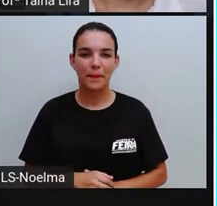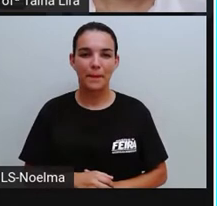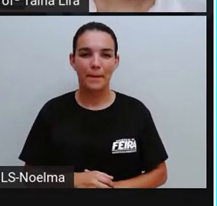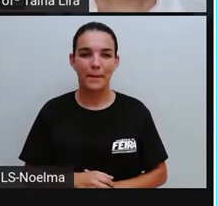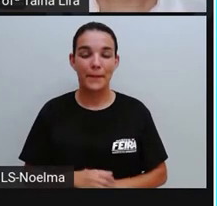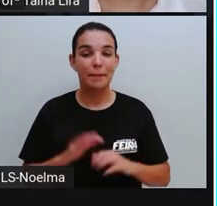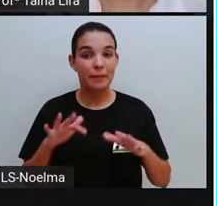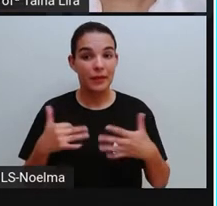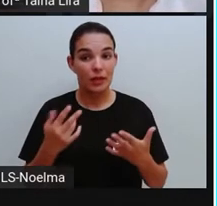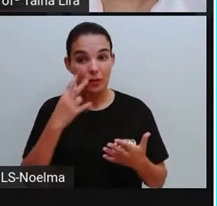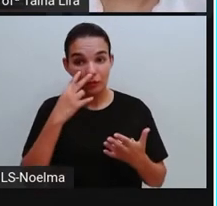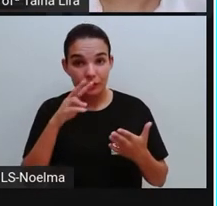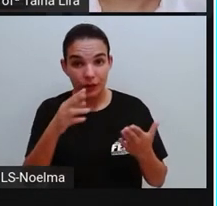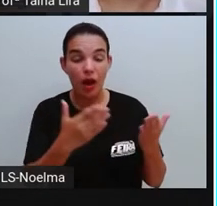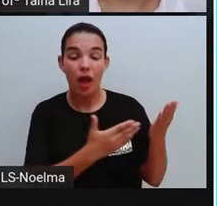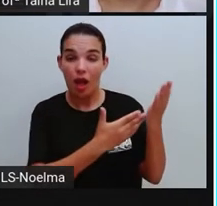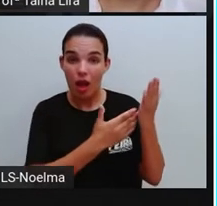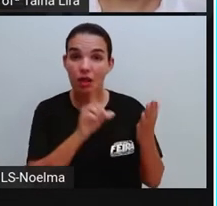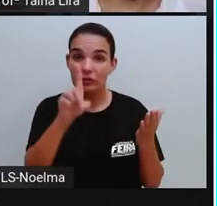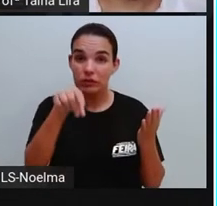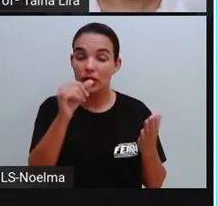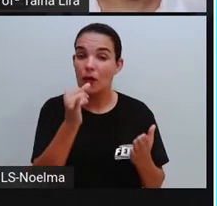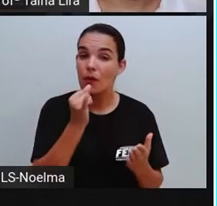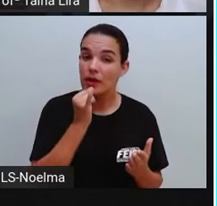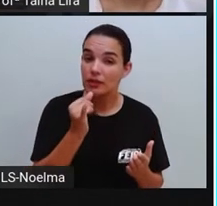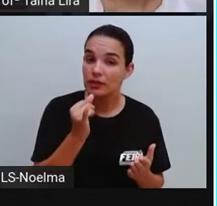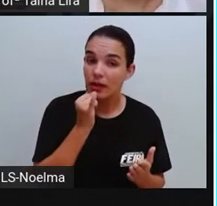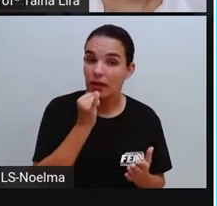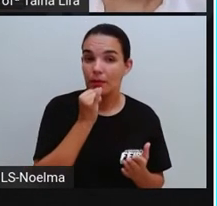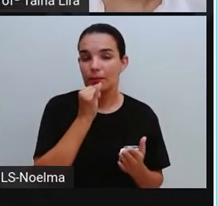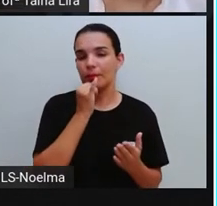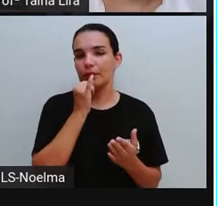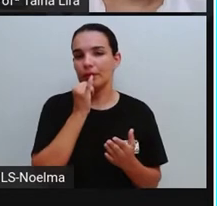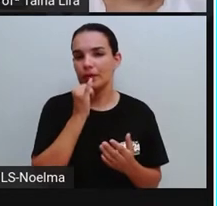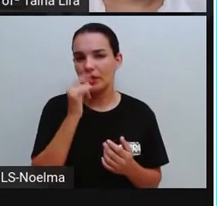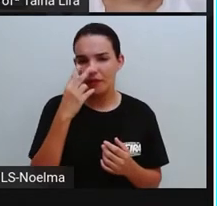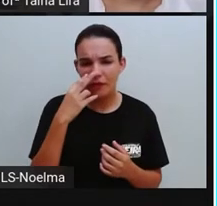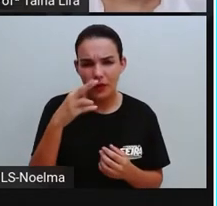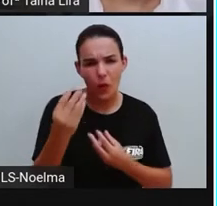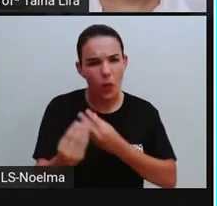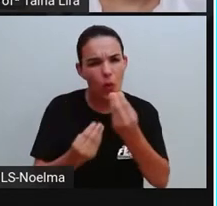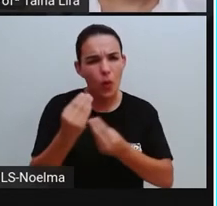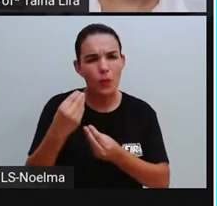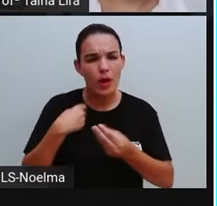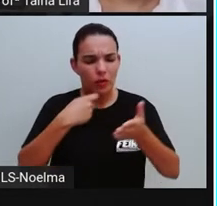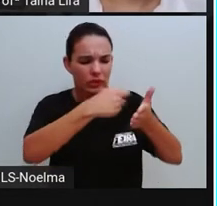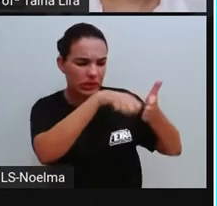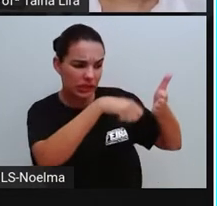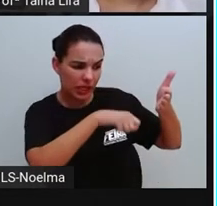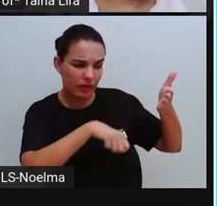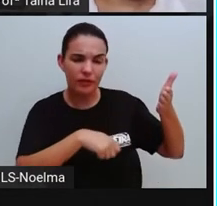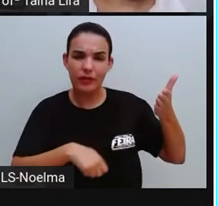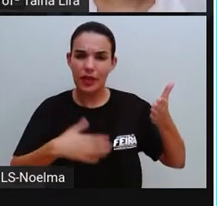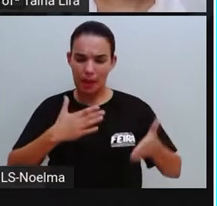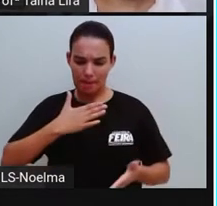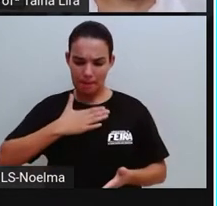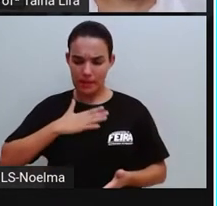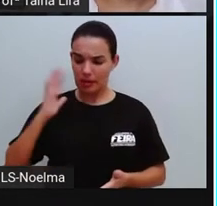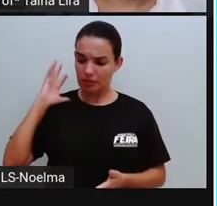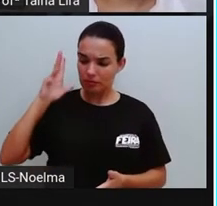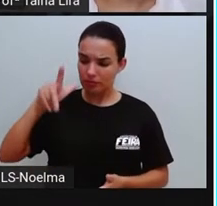Então, esse aqui é um exemplo. Viram como eu escrevi esse texto que é a minha